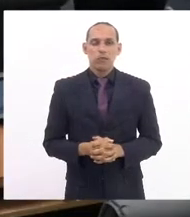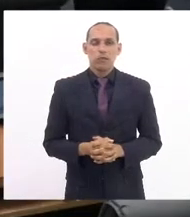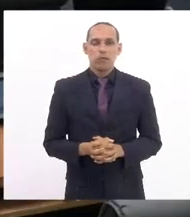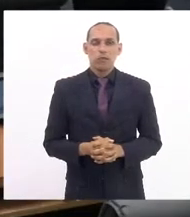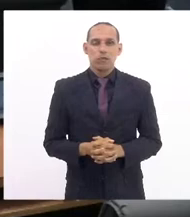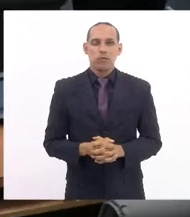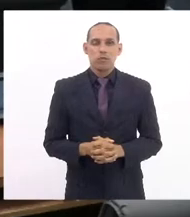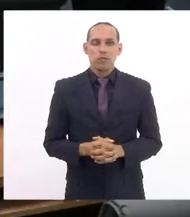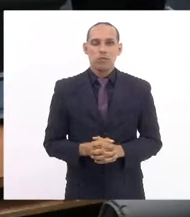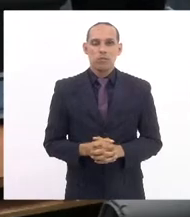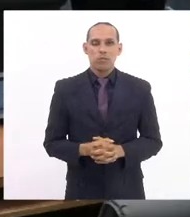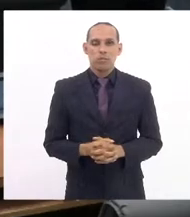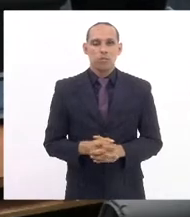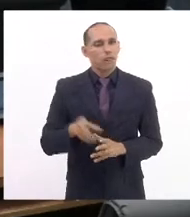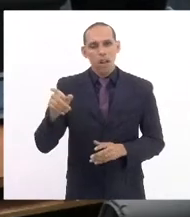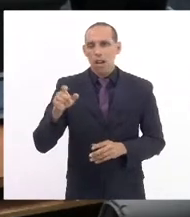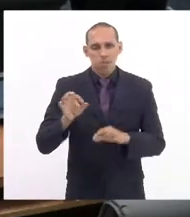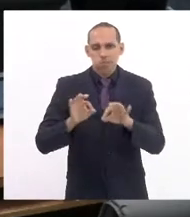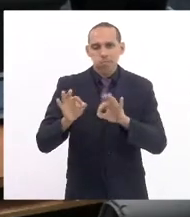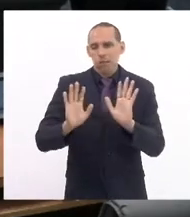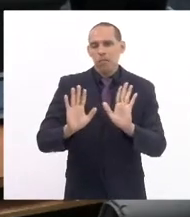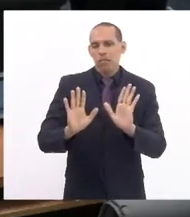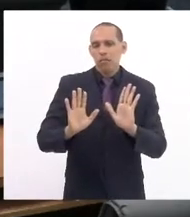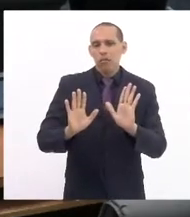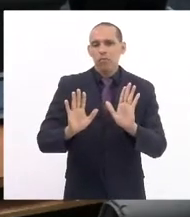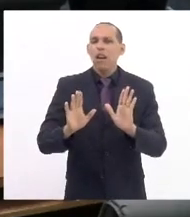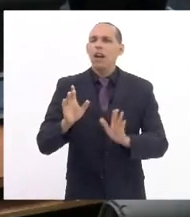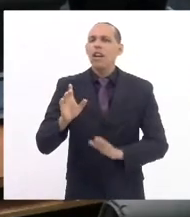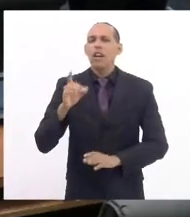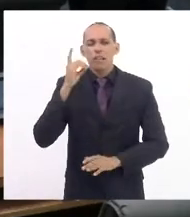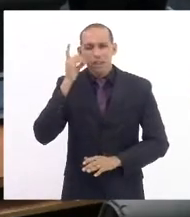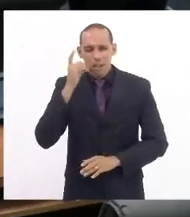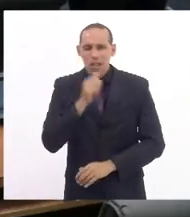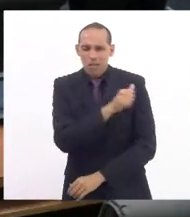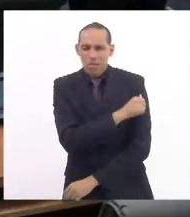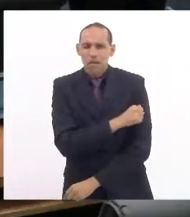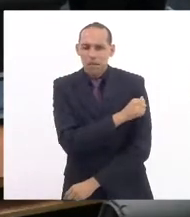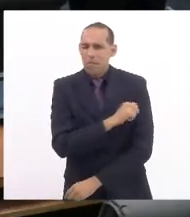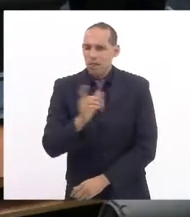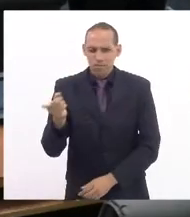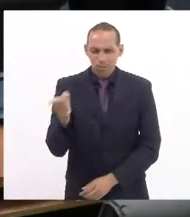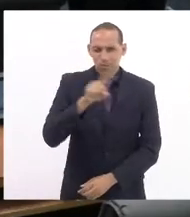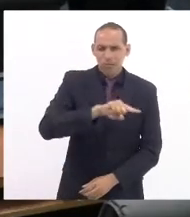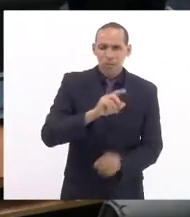ela não mexeu deputada enfermeira e é Jane, se puder passar para o outro.